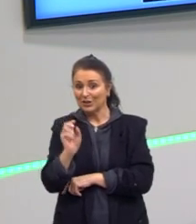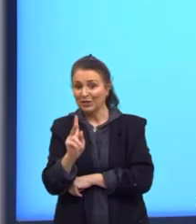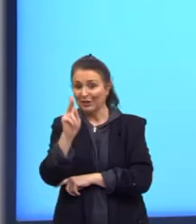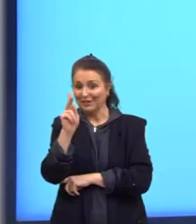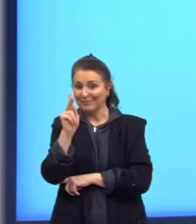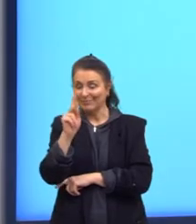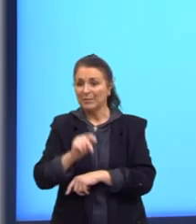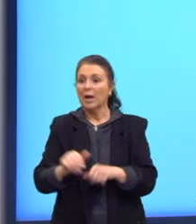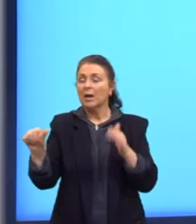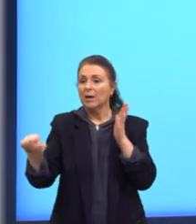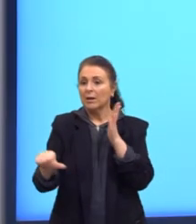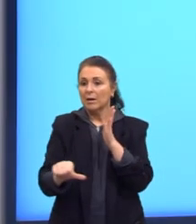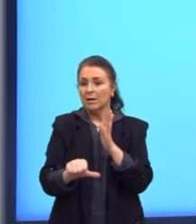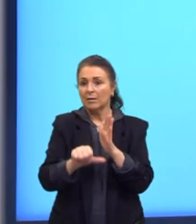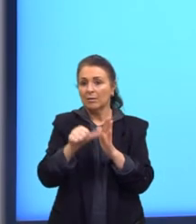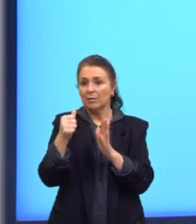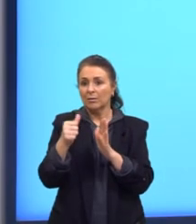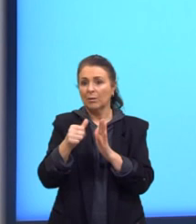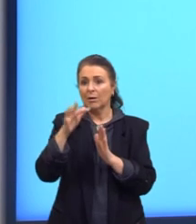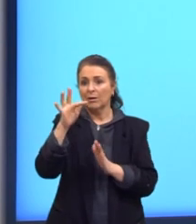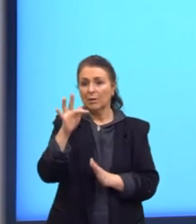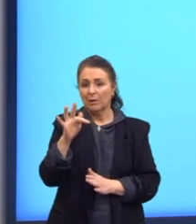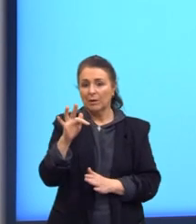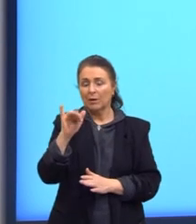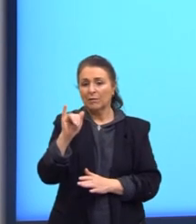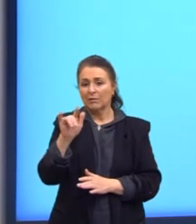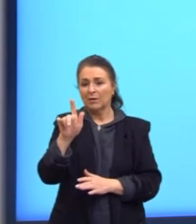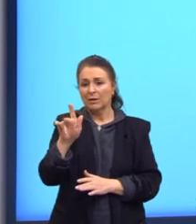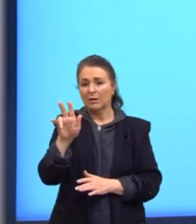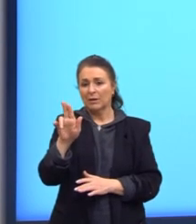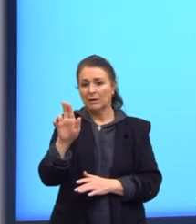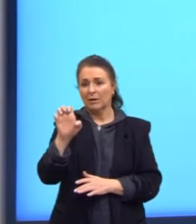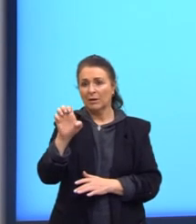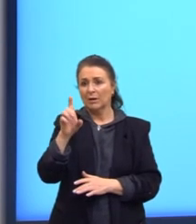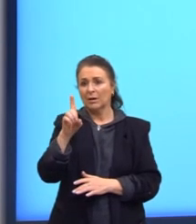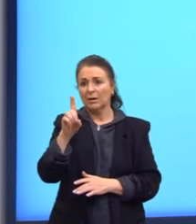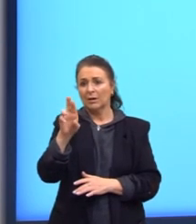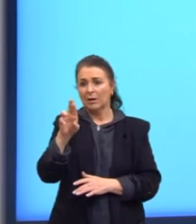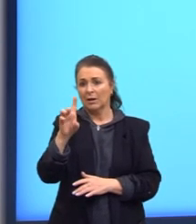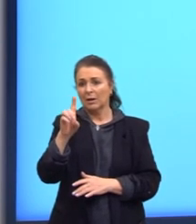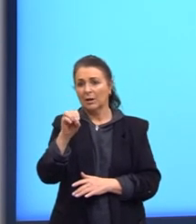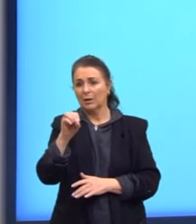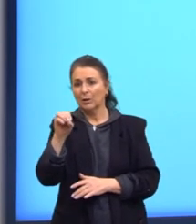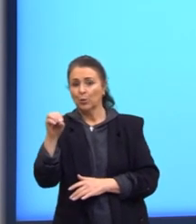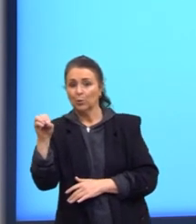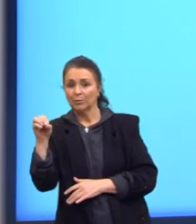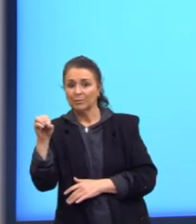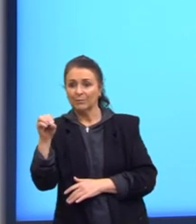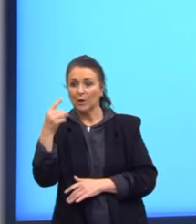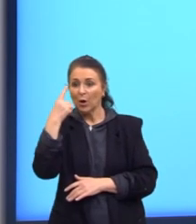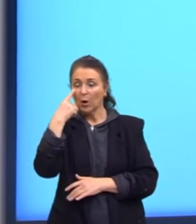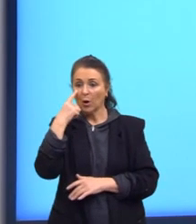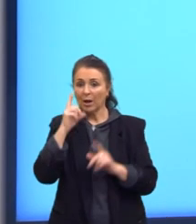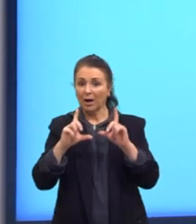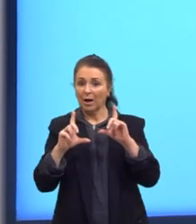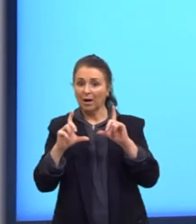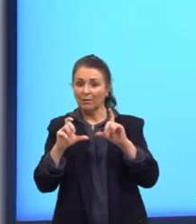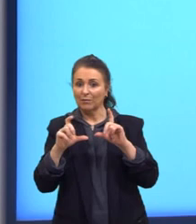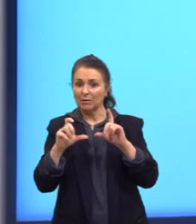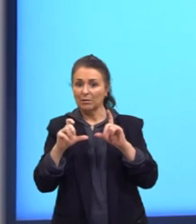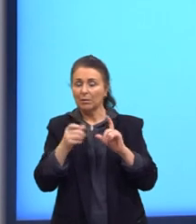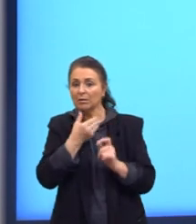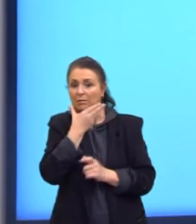delas é do Figueiredo. E esse rapaz, se vocês olharem as fotos dele aqui, ele é um